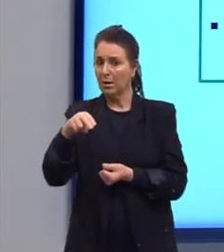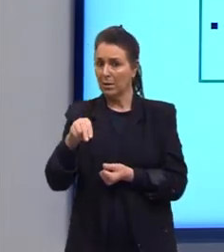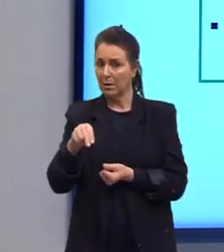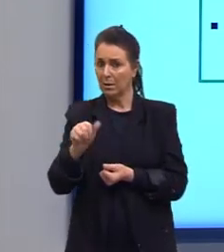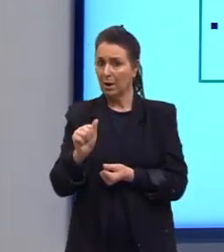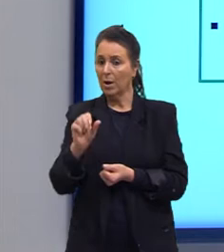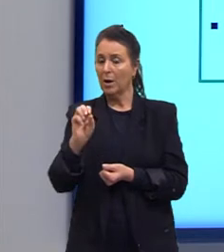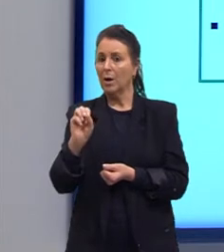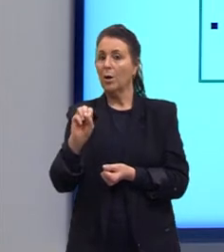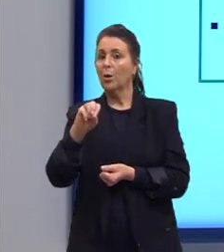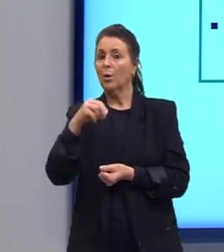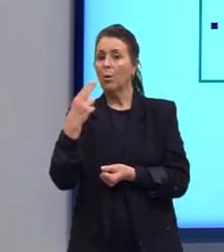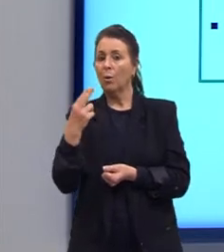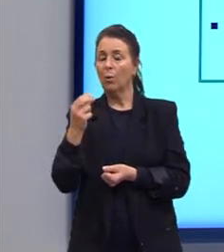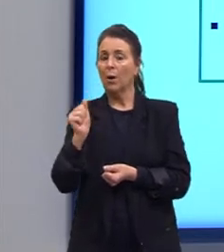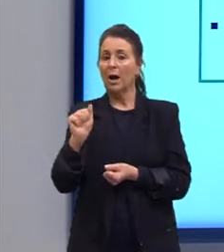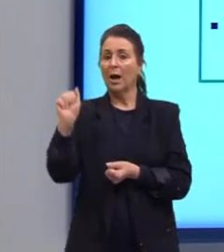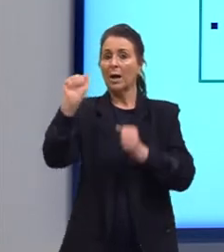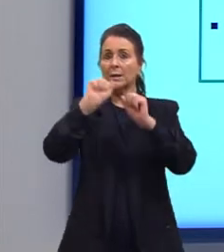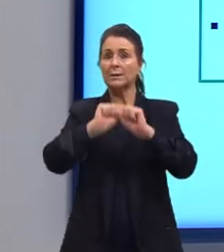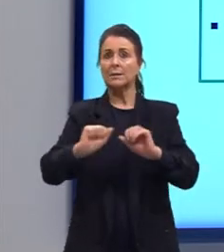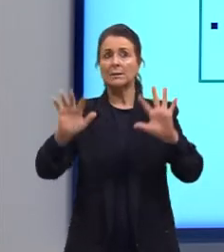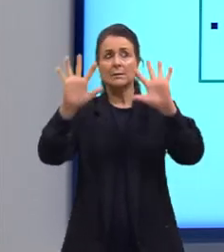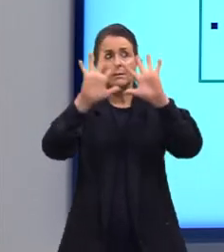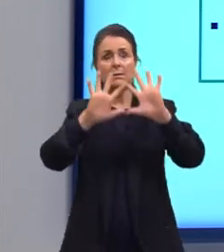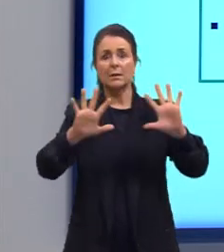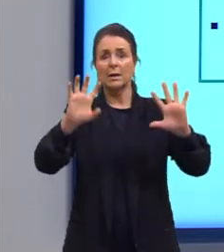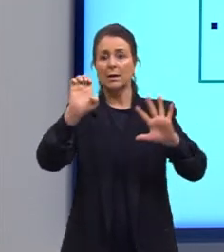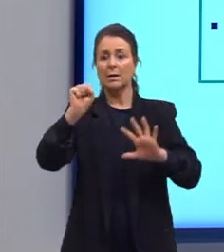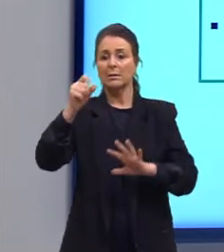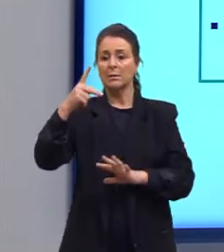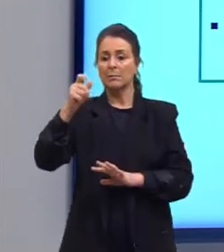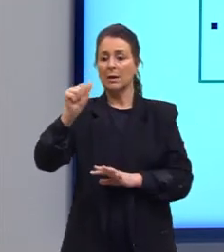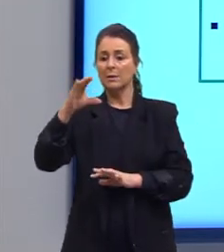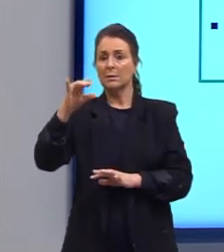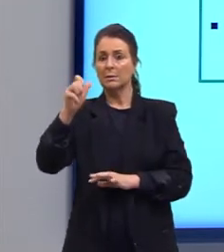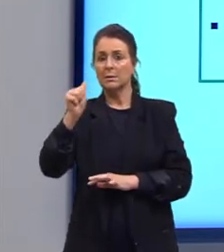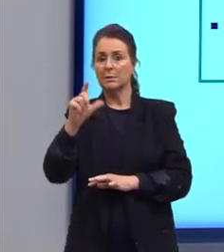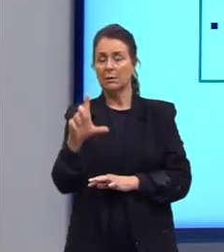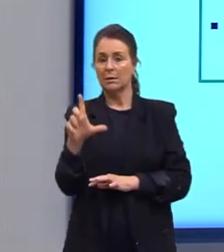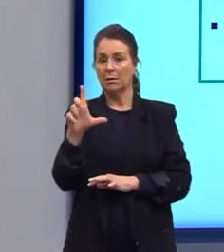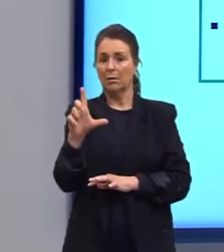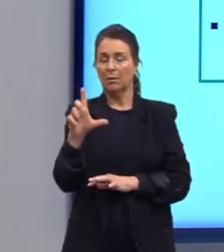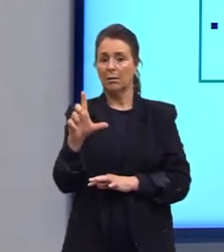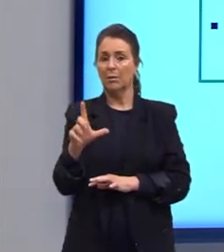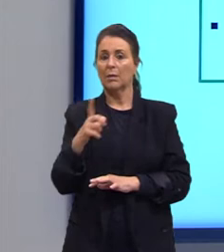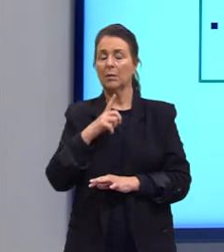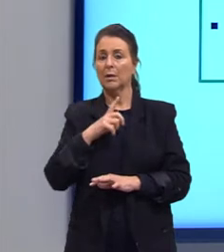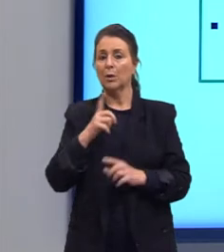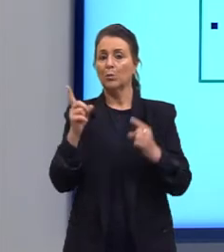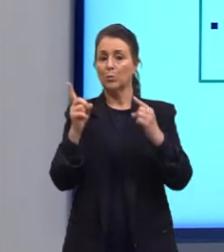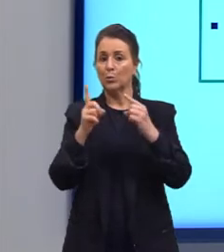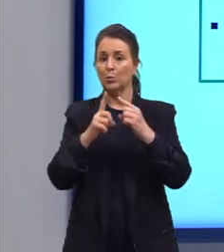ou a isomeria espacial. A isomeria plana nós vamos ter o tipo de função,